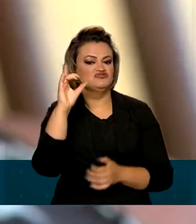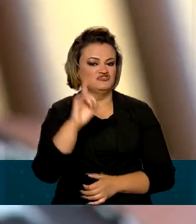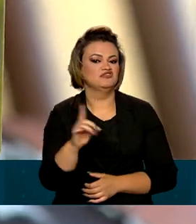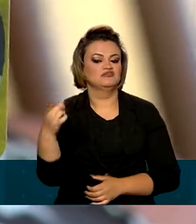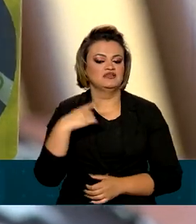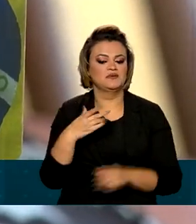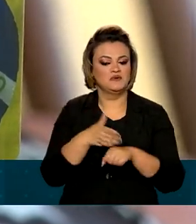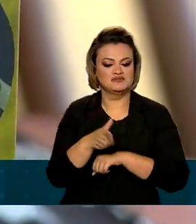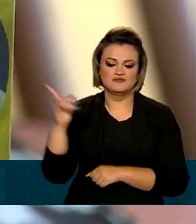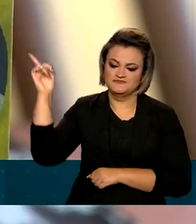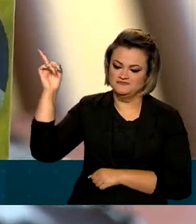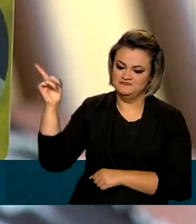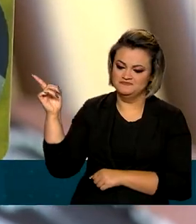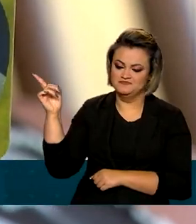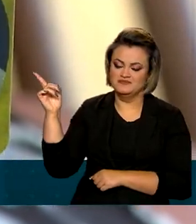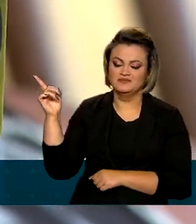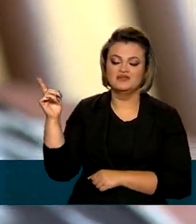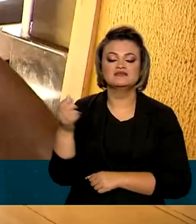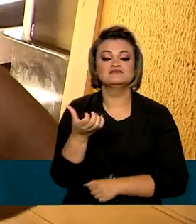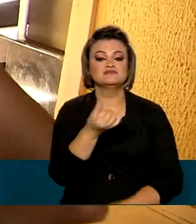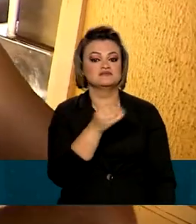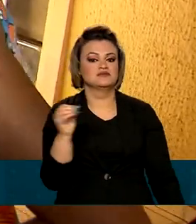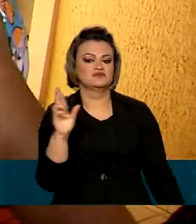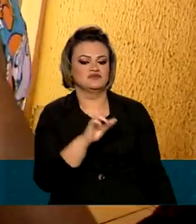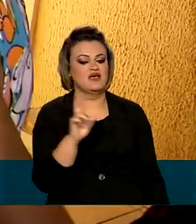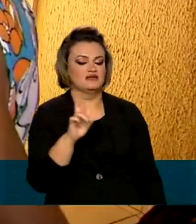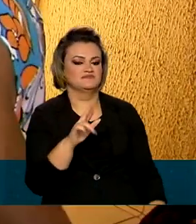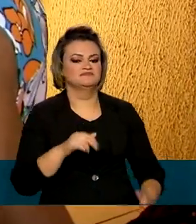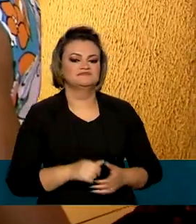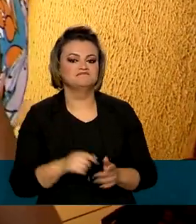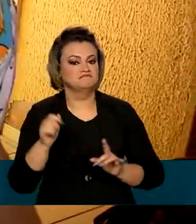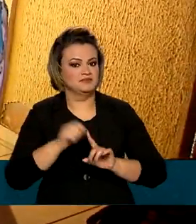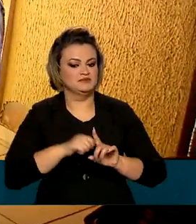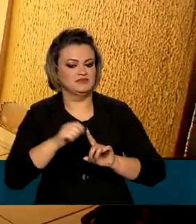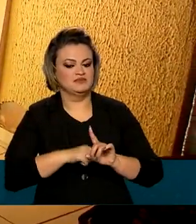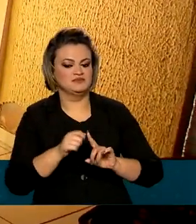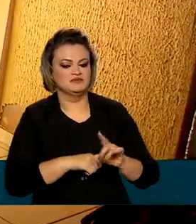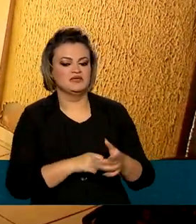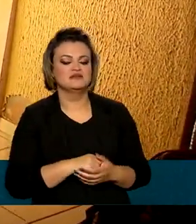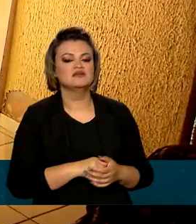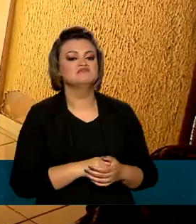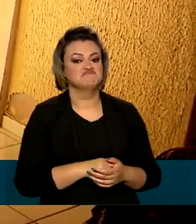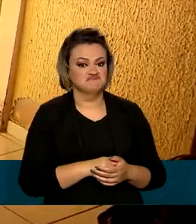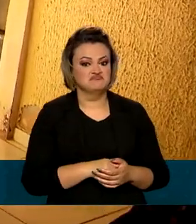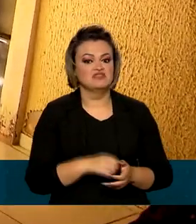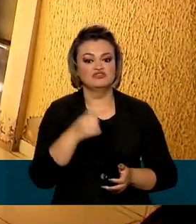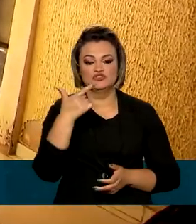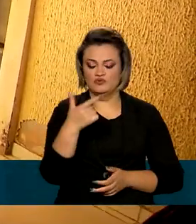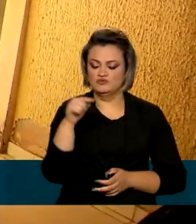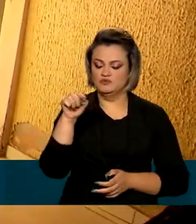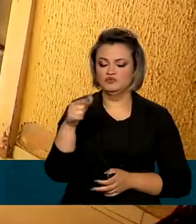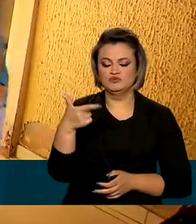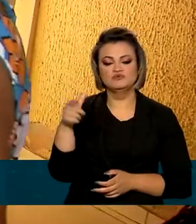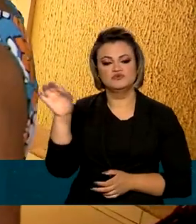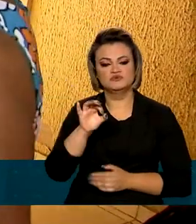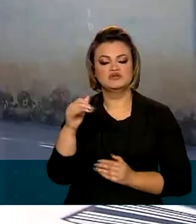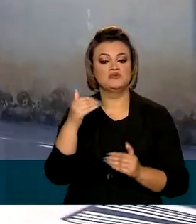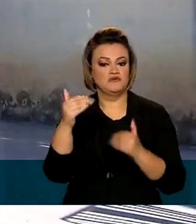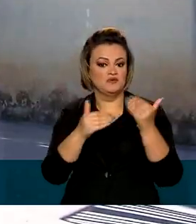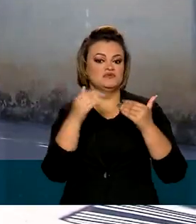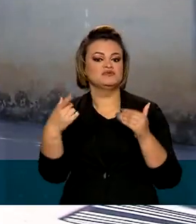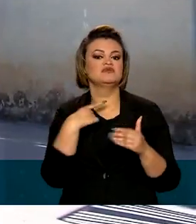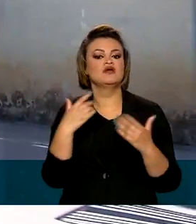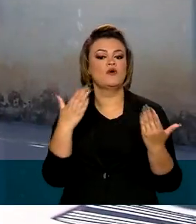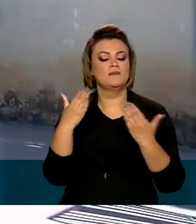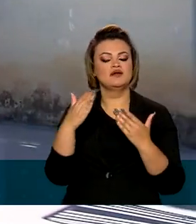com acesso ao repasse de, no mínimo, 600 reais por mês. O que representa uma alta de 2,2% na